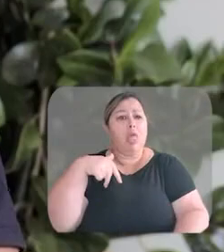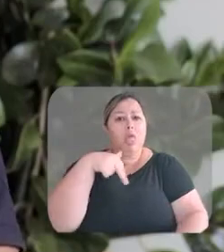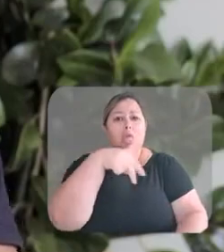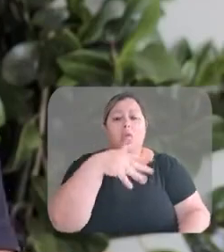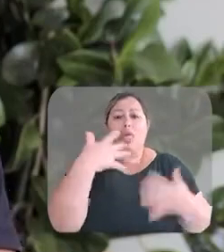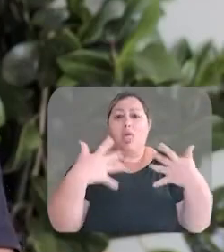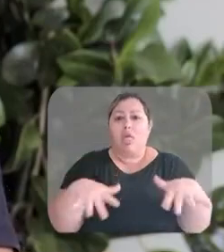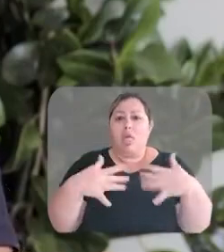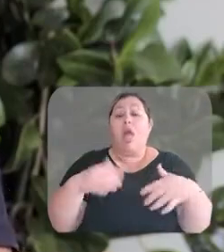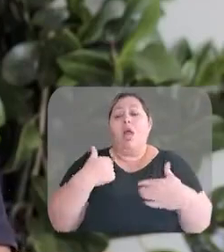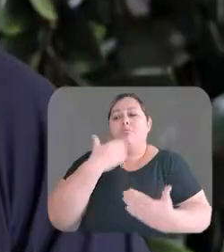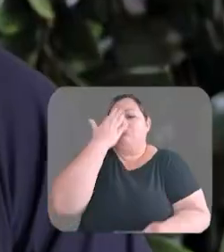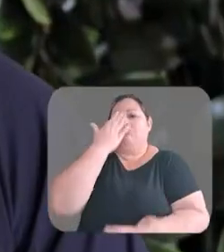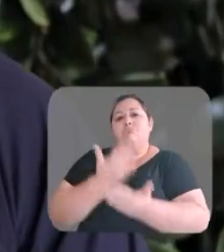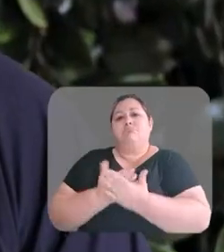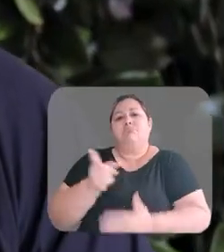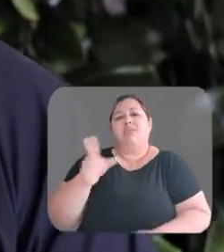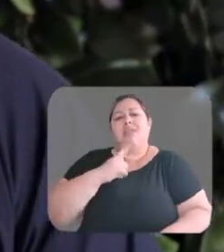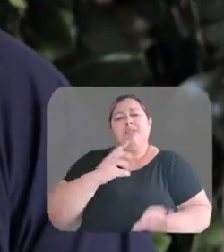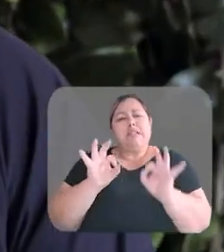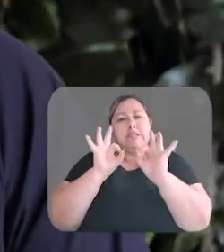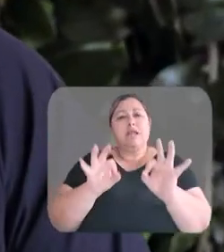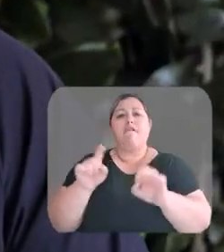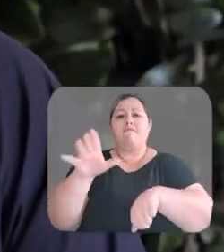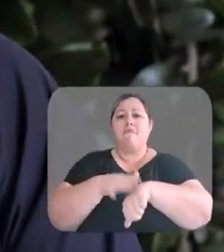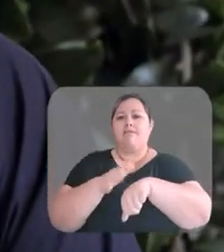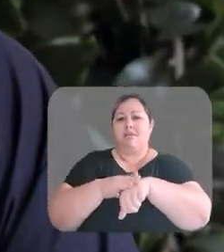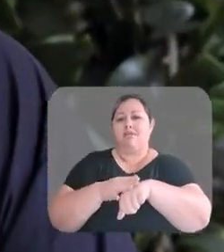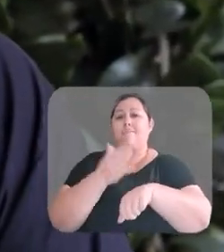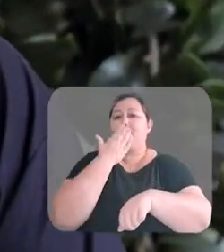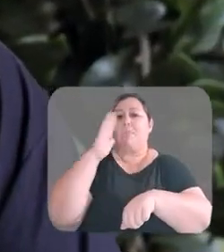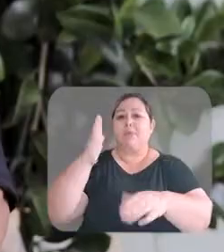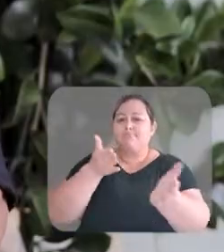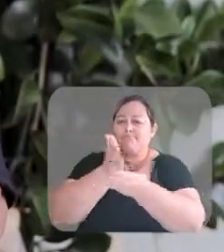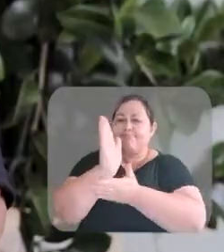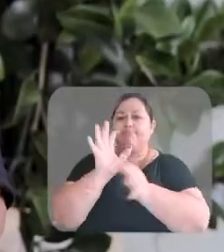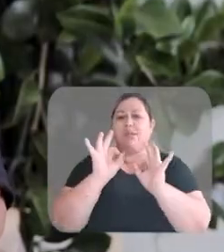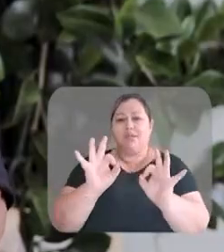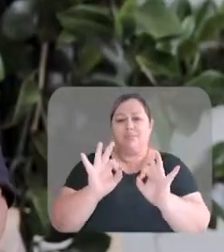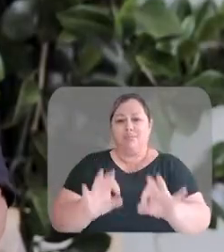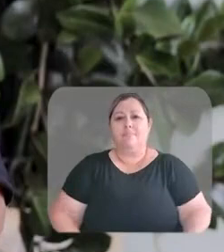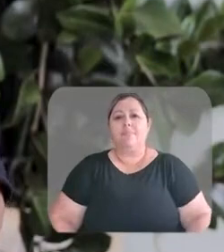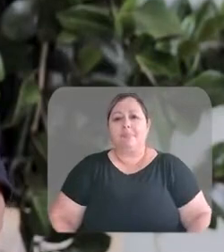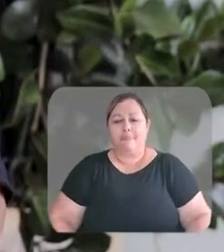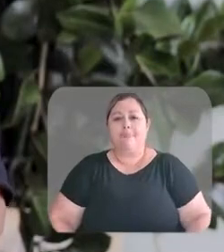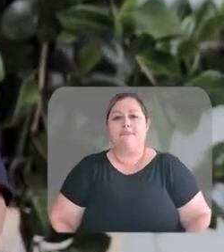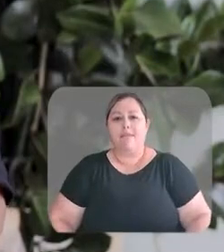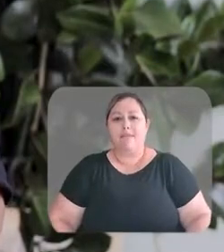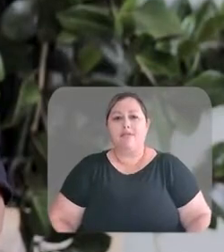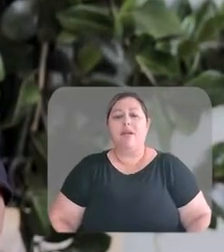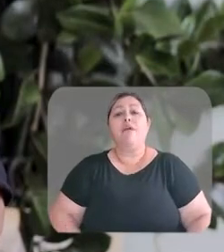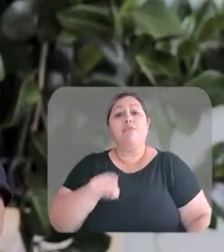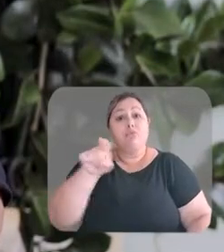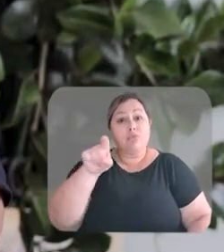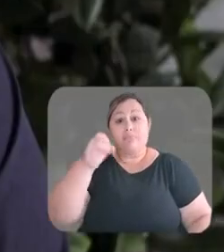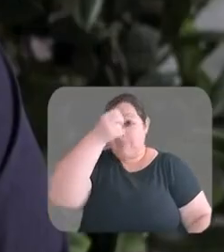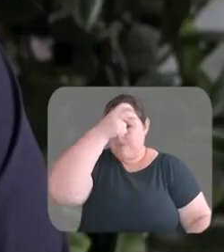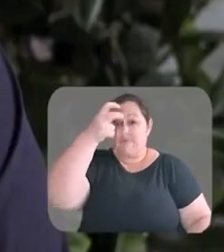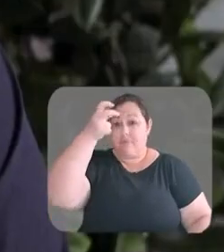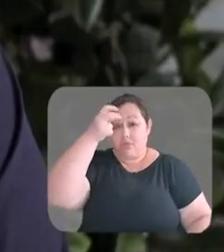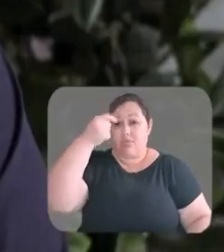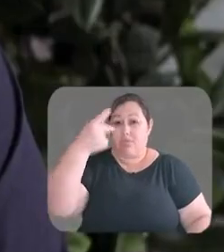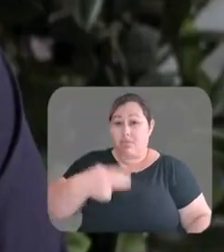ali. E eu estou dando um voto de confiança. Eu tenho certeza que ele vai fazer aquilo que ele prometeu. Vi que com você,